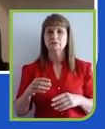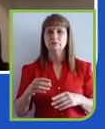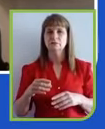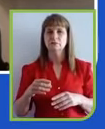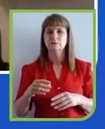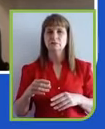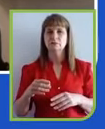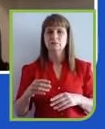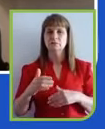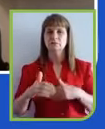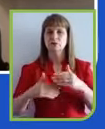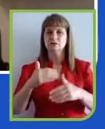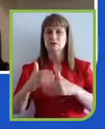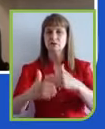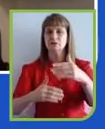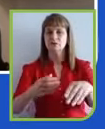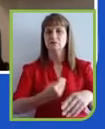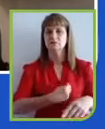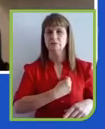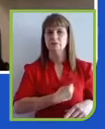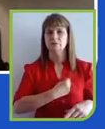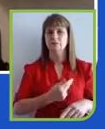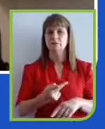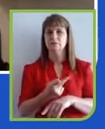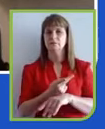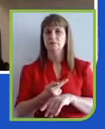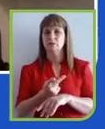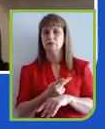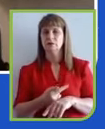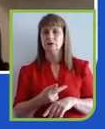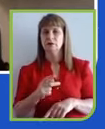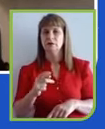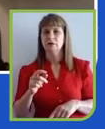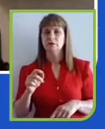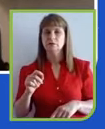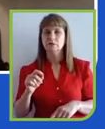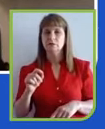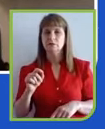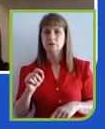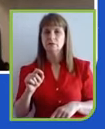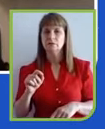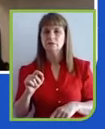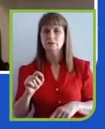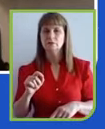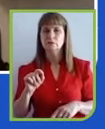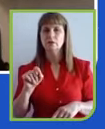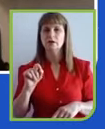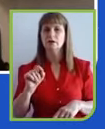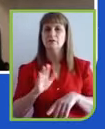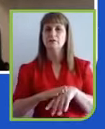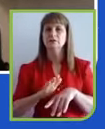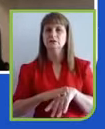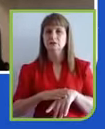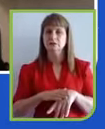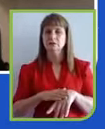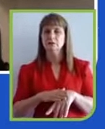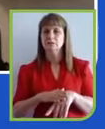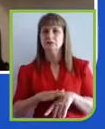da busca de uma definição de mais do que fazemos, mas porque existimos.